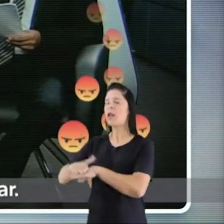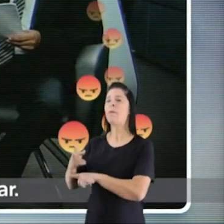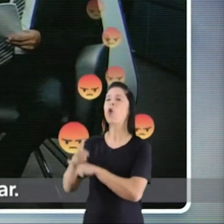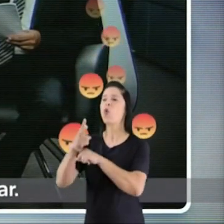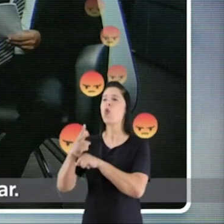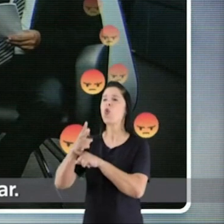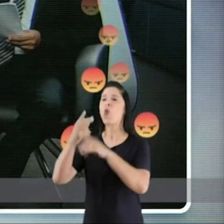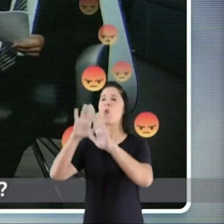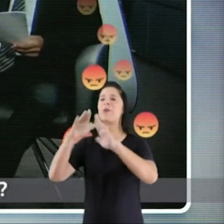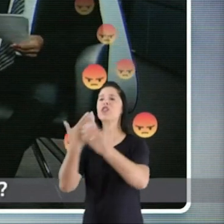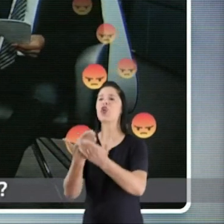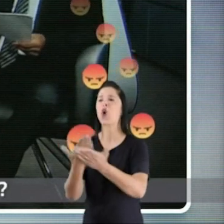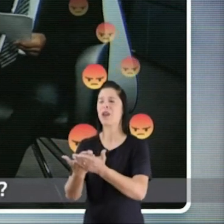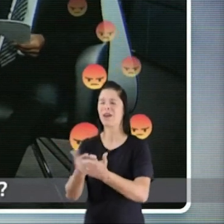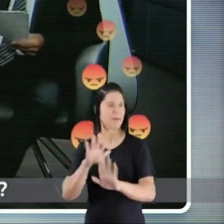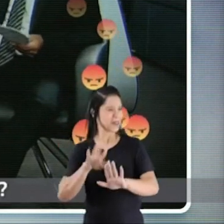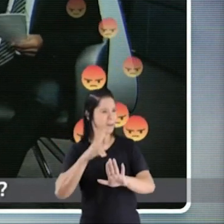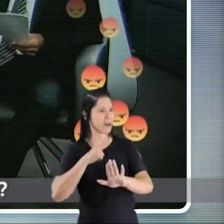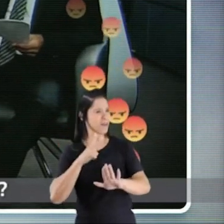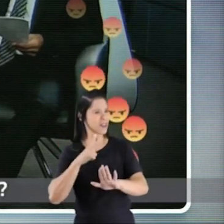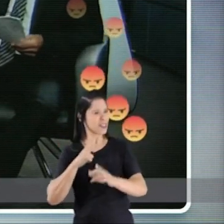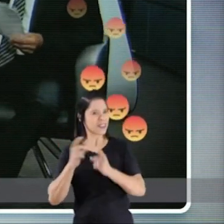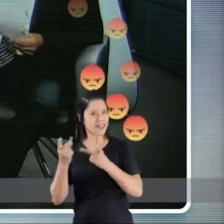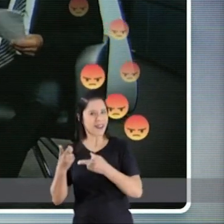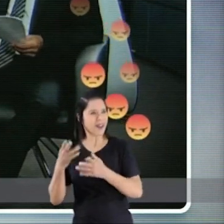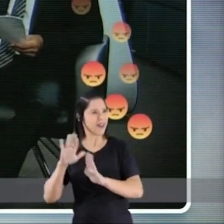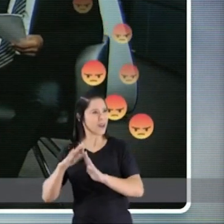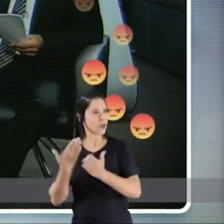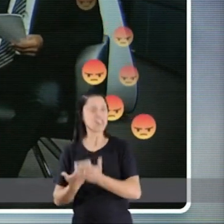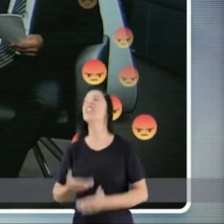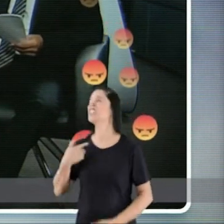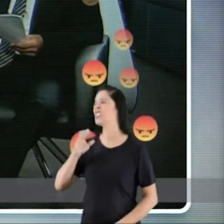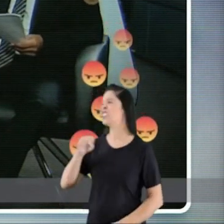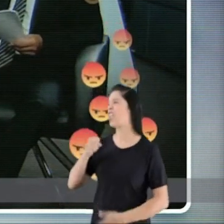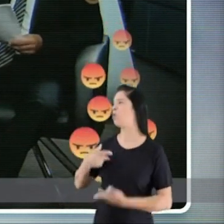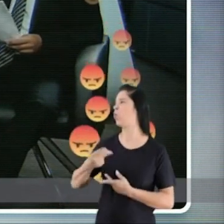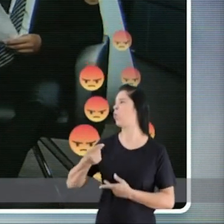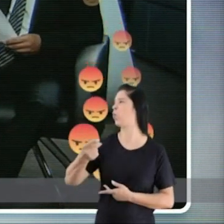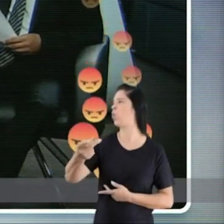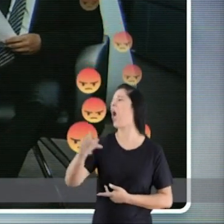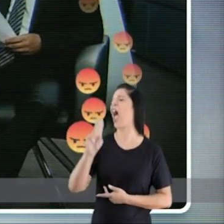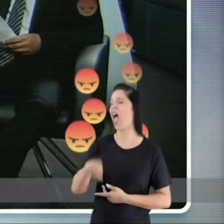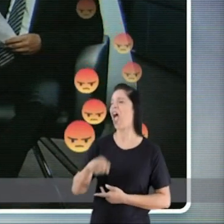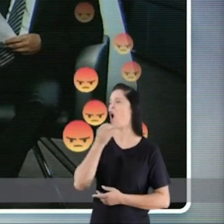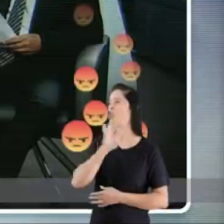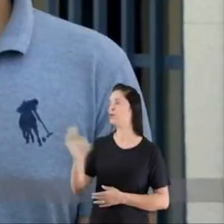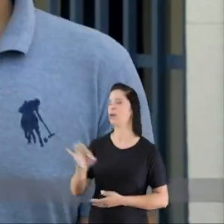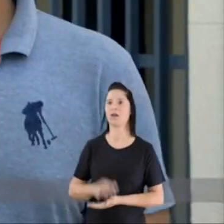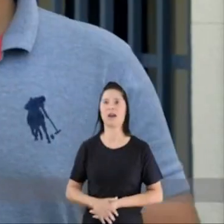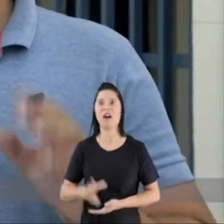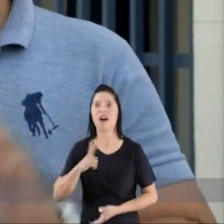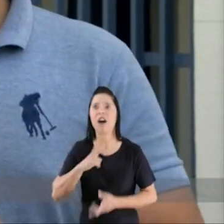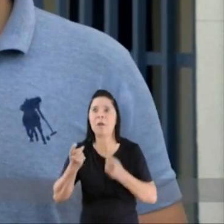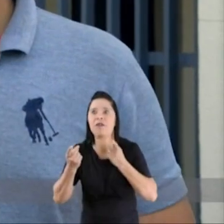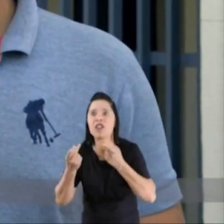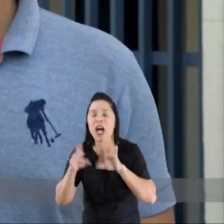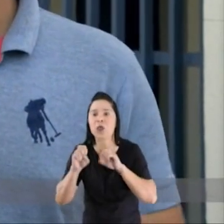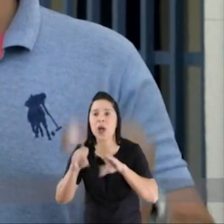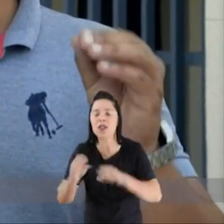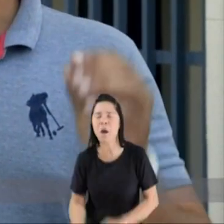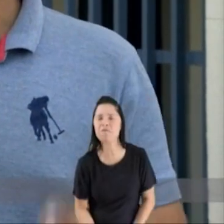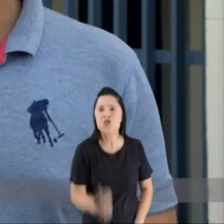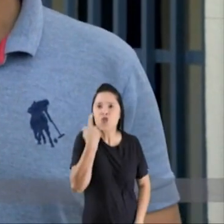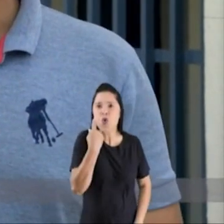escola onde vai estudar? Mas não seria privatizar a educação? A longo prazo seria uma receita. Privatizar a